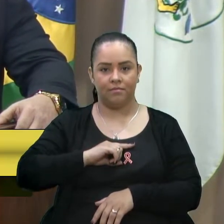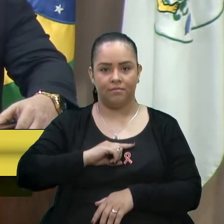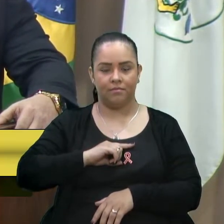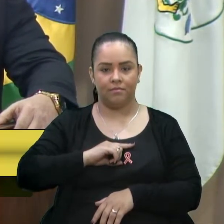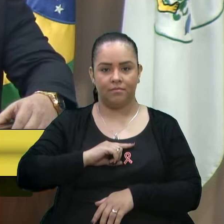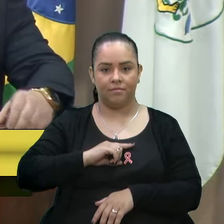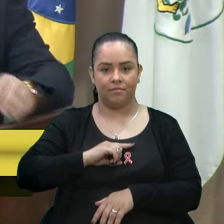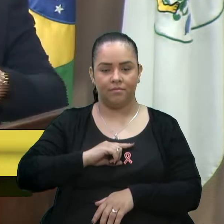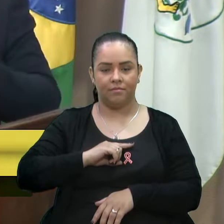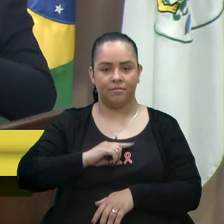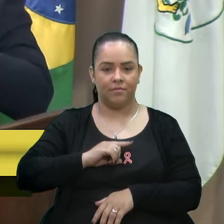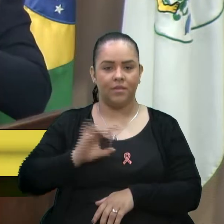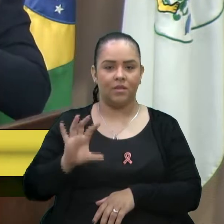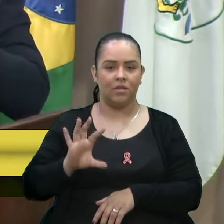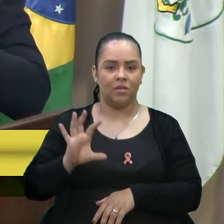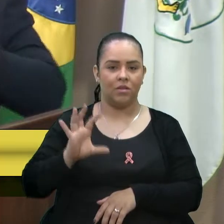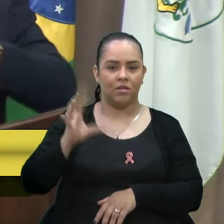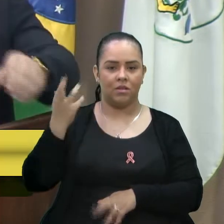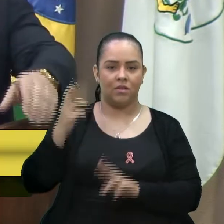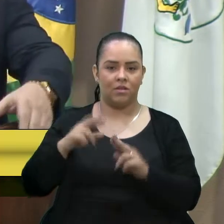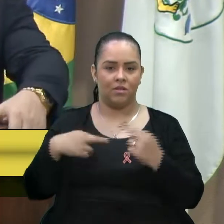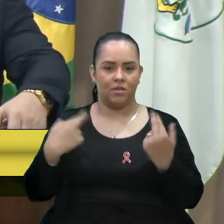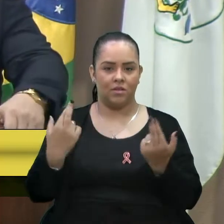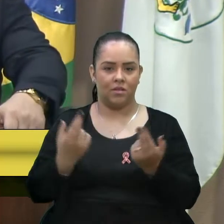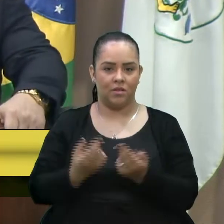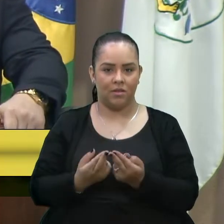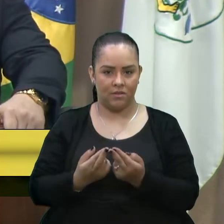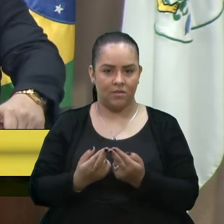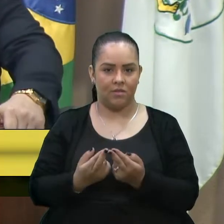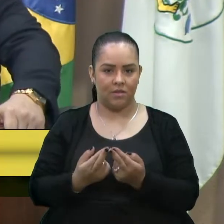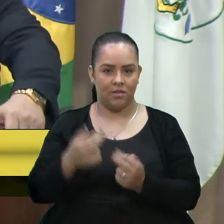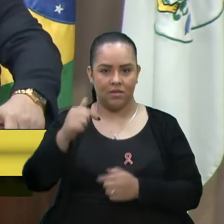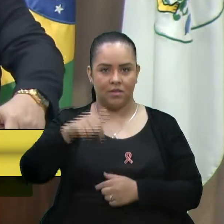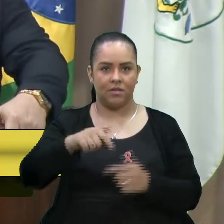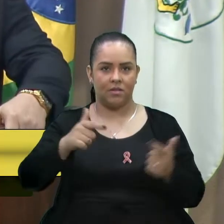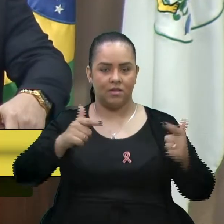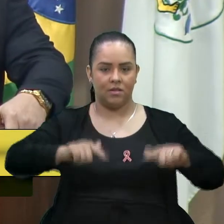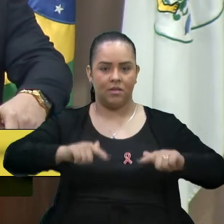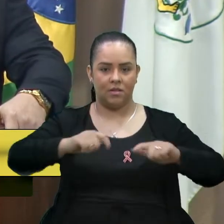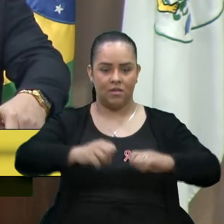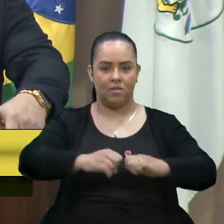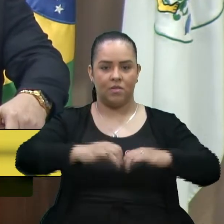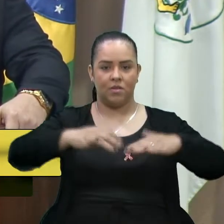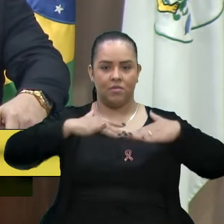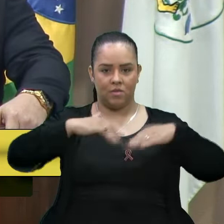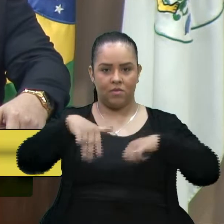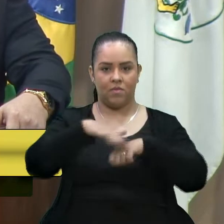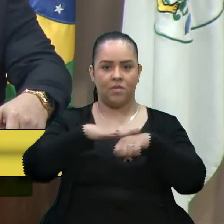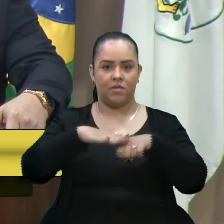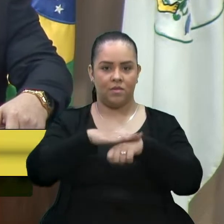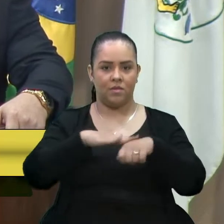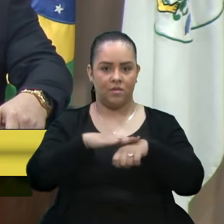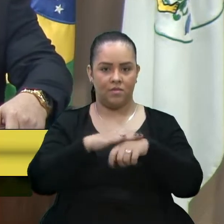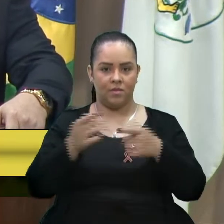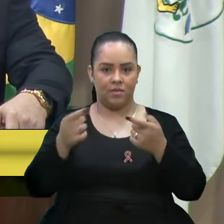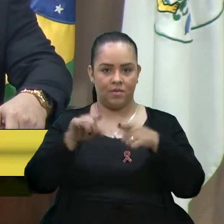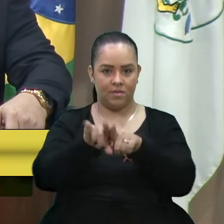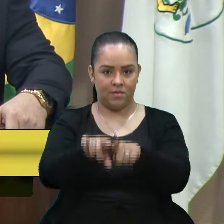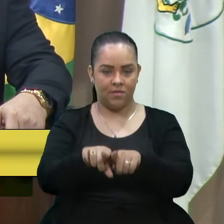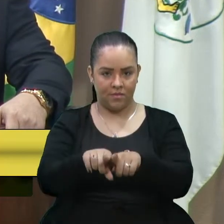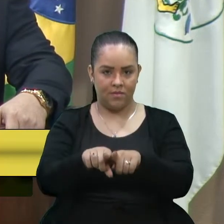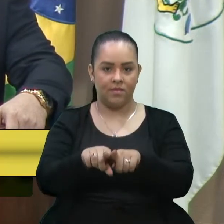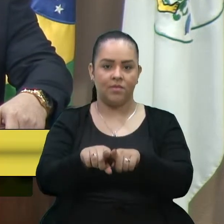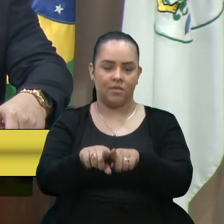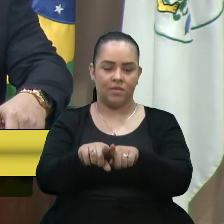reunião pública, aqui na sala das comissões, para conversarmos sobre parcerias públicas e